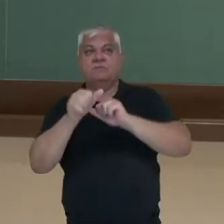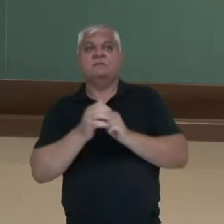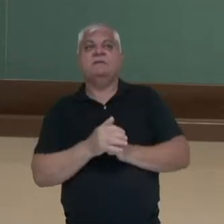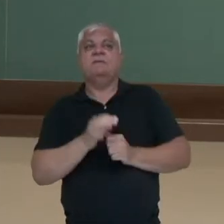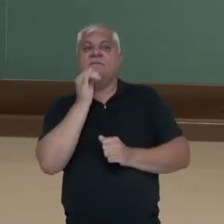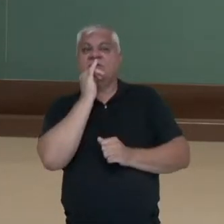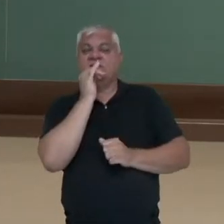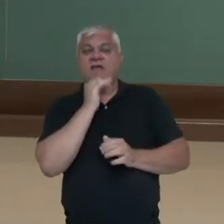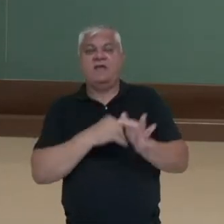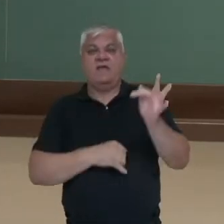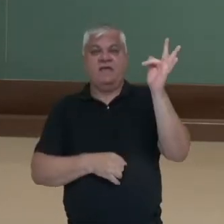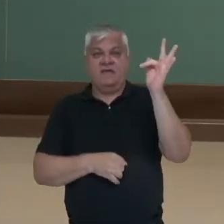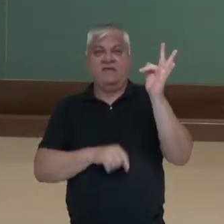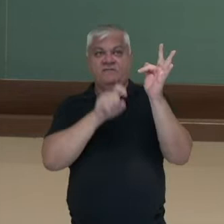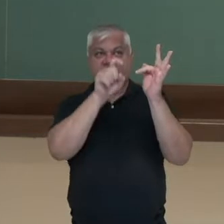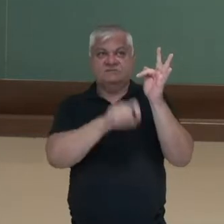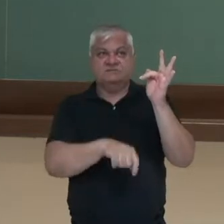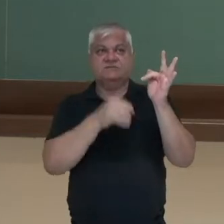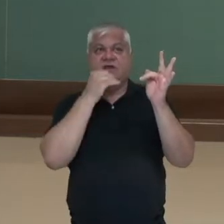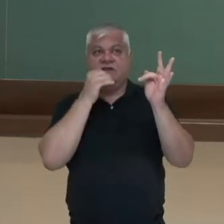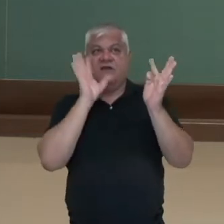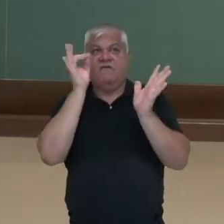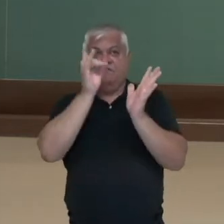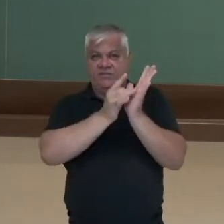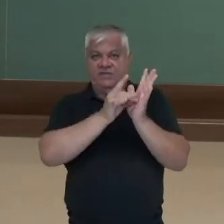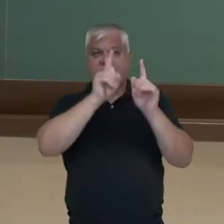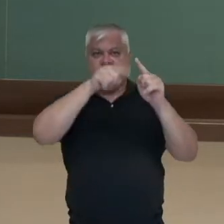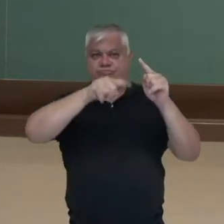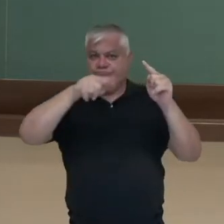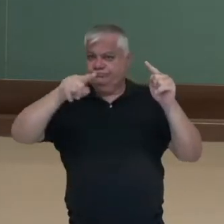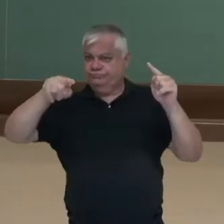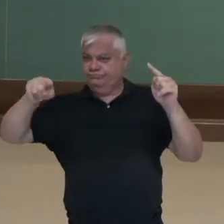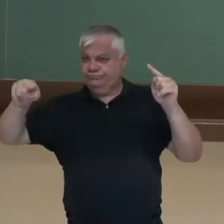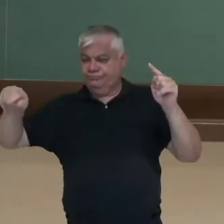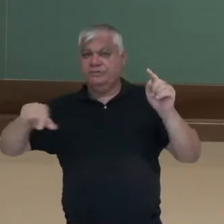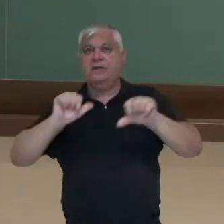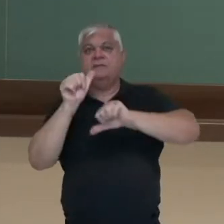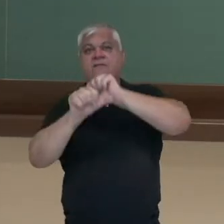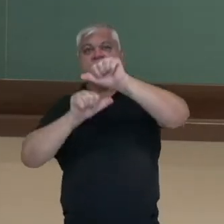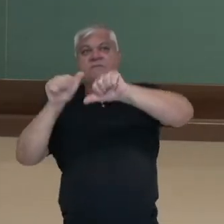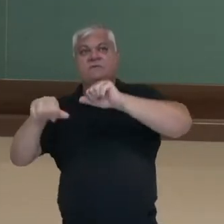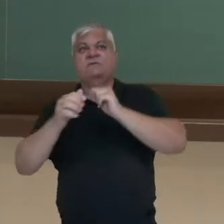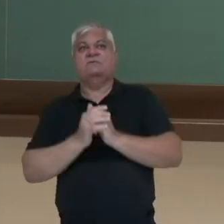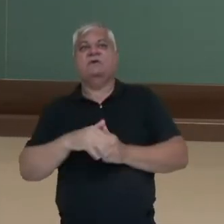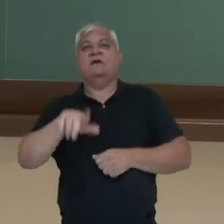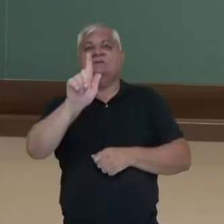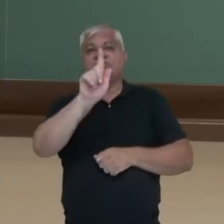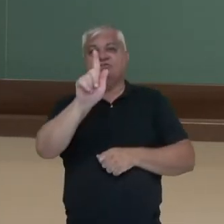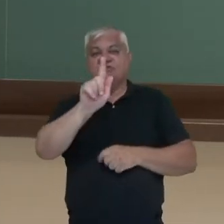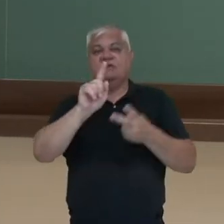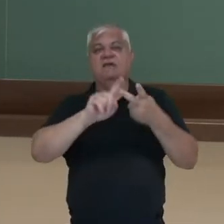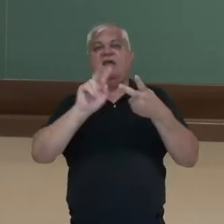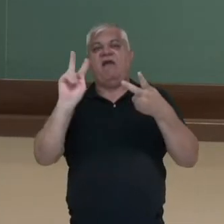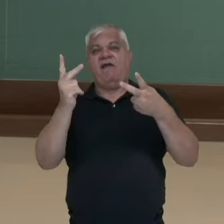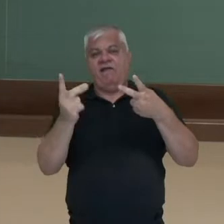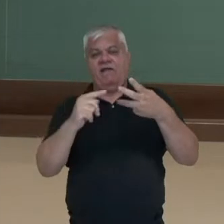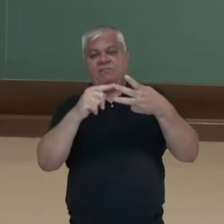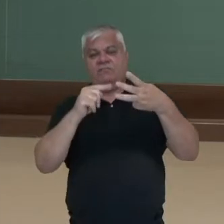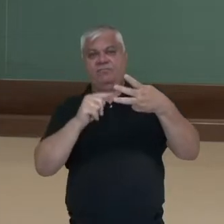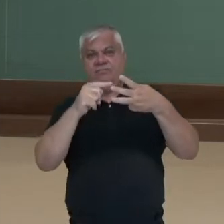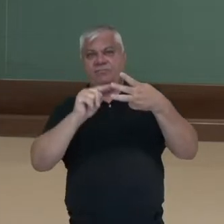Então, a f de x é a minha original e depois nós vamos ter alterações para g e para h de x.